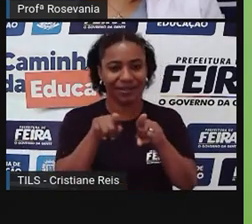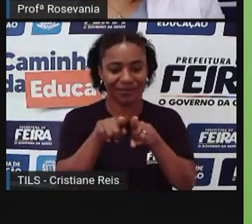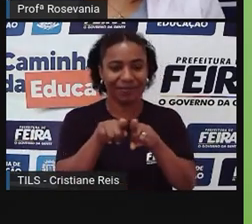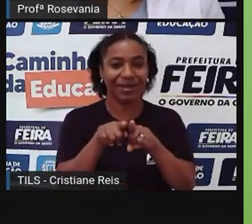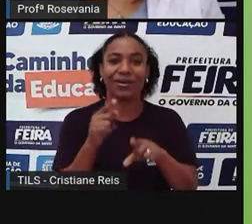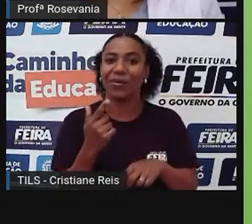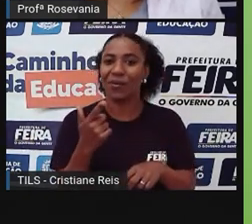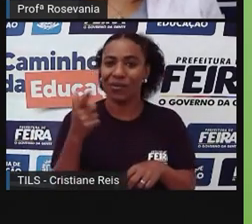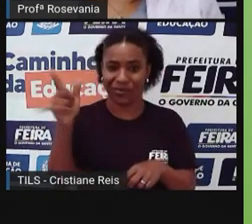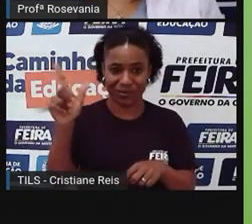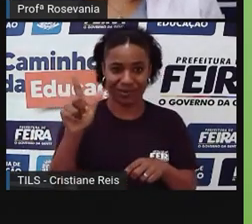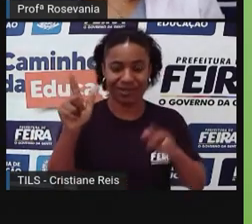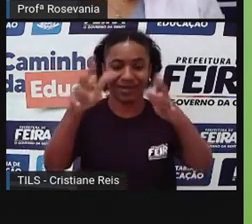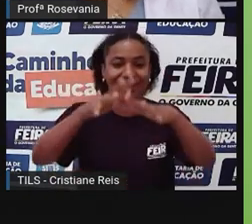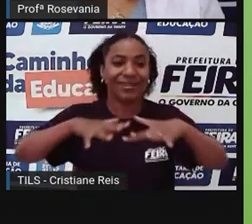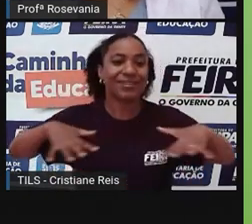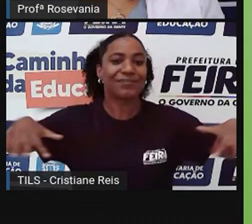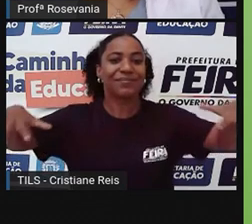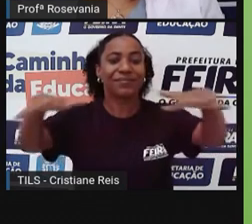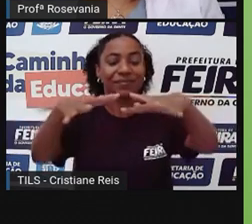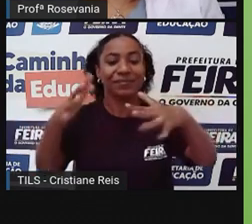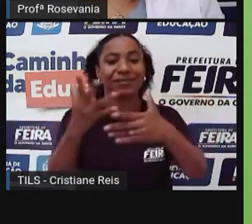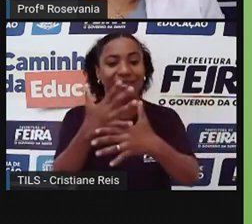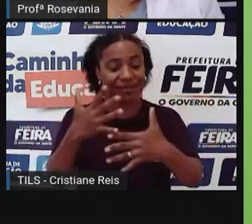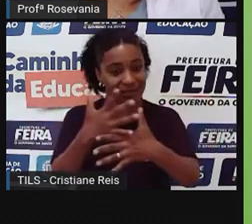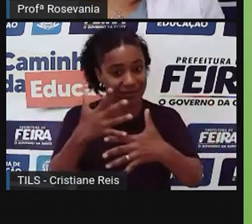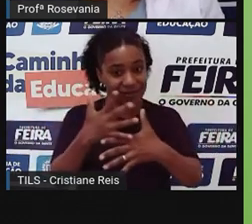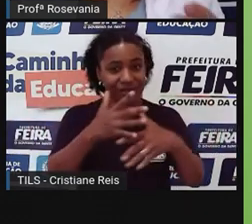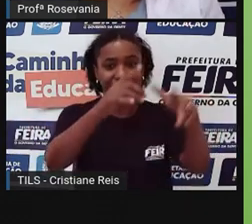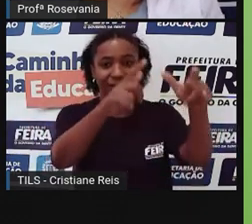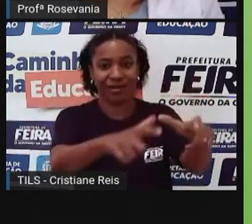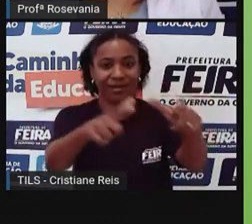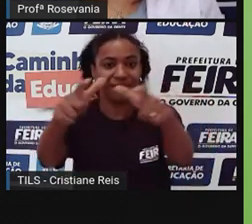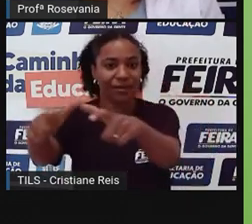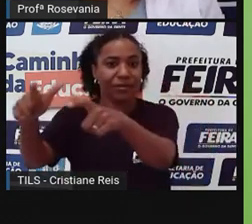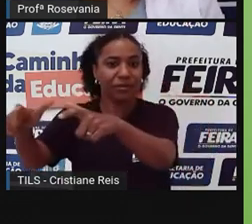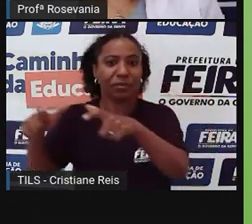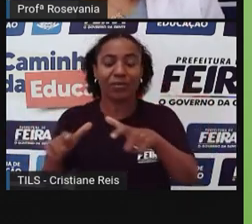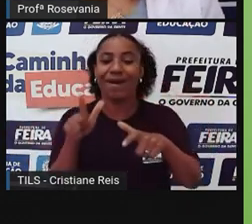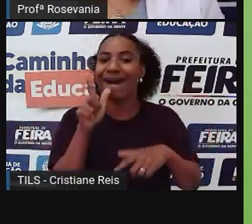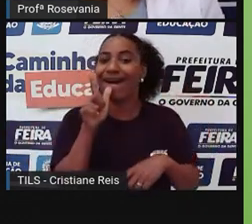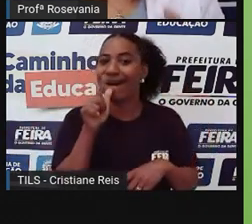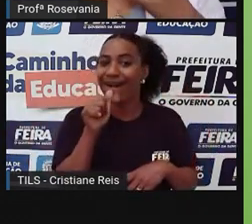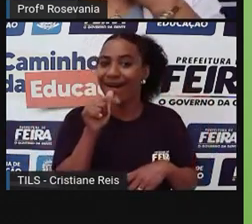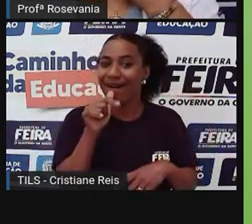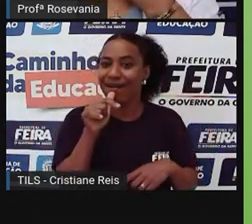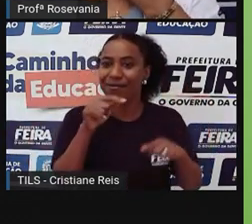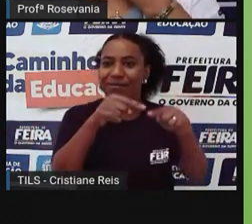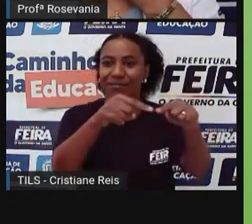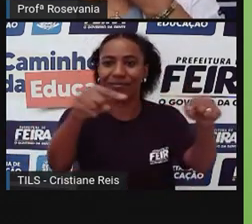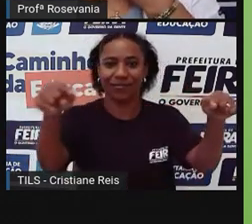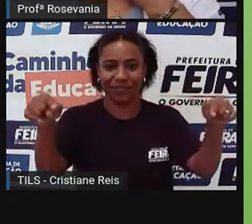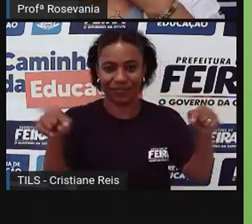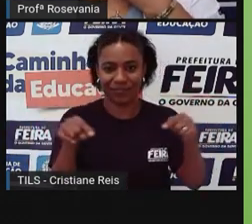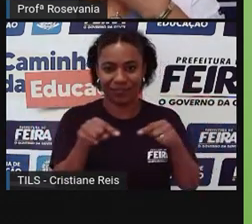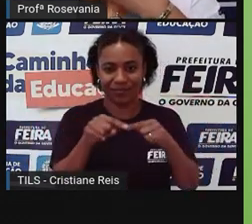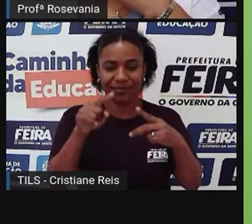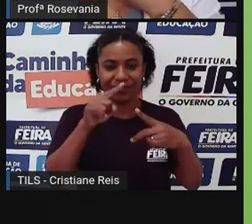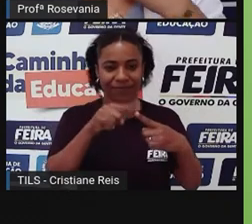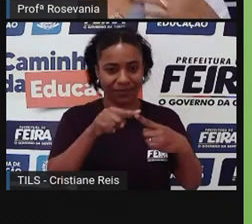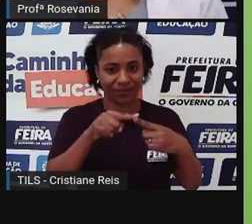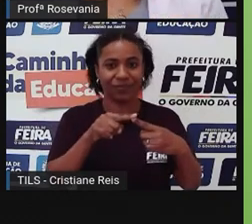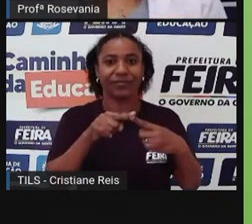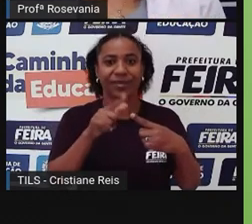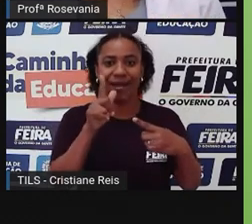aproveitar nas paisagens da cidade, são as áreas de lagoas, nós somos várias lagoas, mas aqui eu destaquei três, que é a Lagoa de Berré,